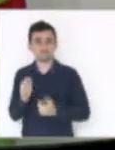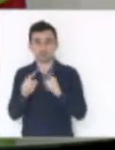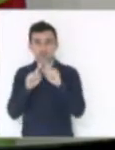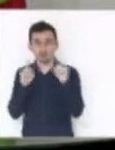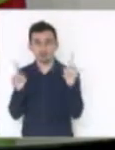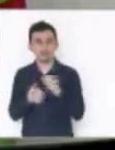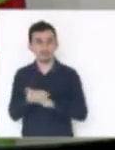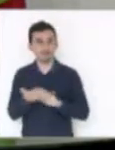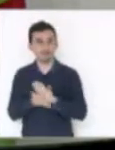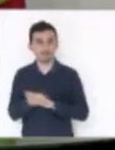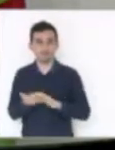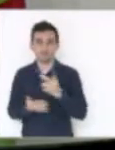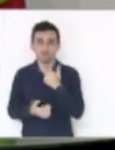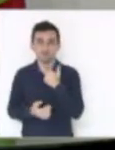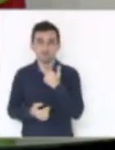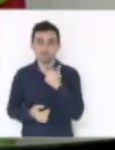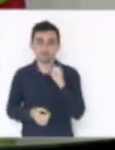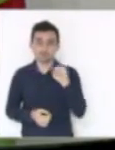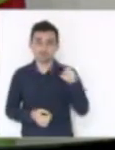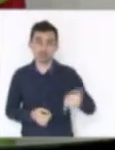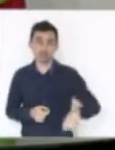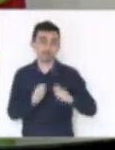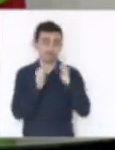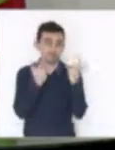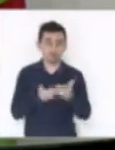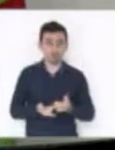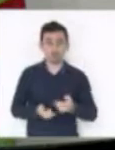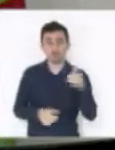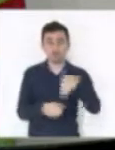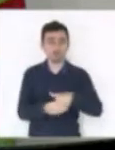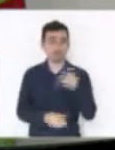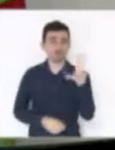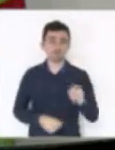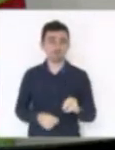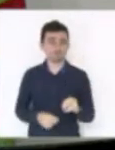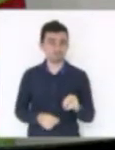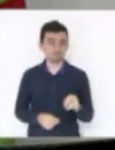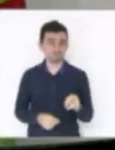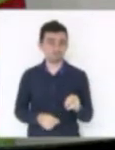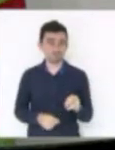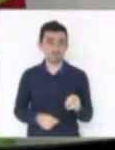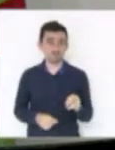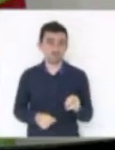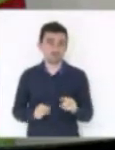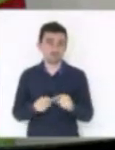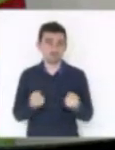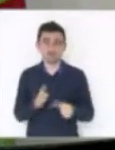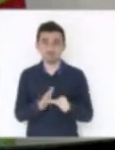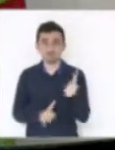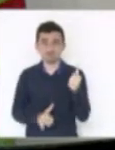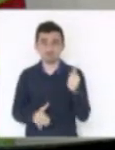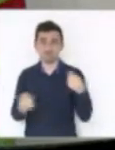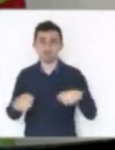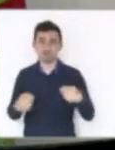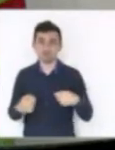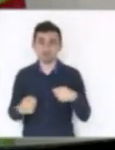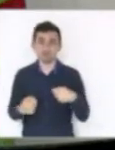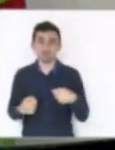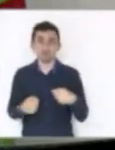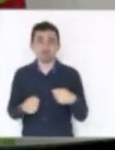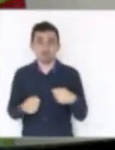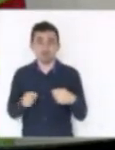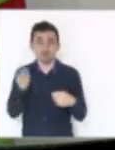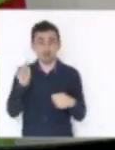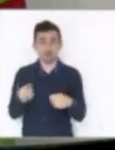esta casa aqui não fizer o dever que cabe, é votar contra. Então, primeiro, é essa condição, o